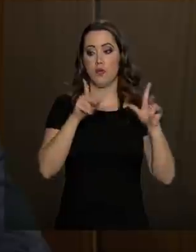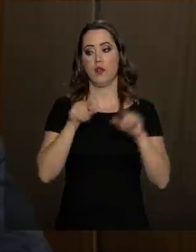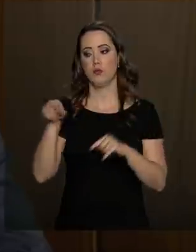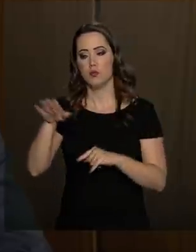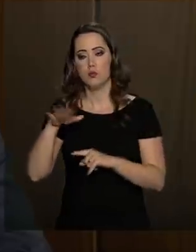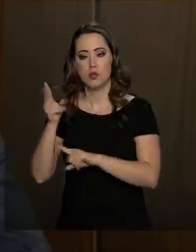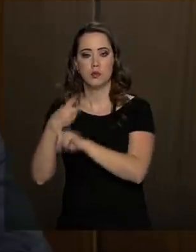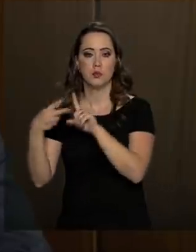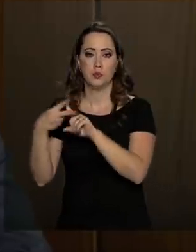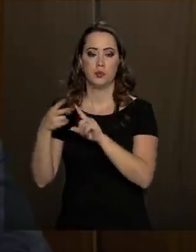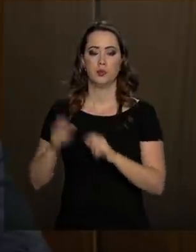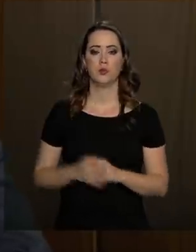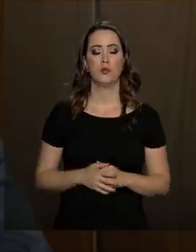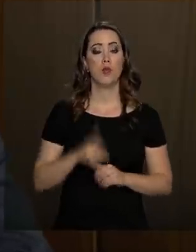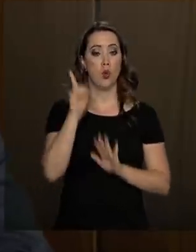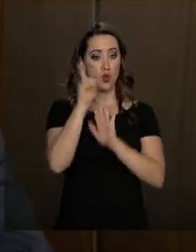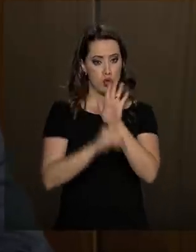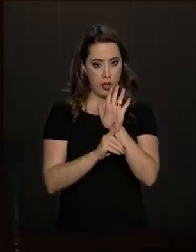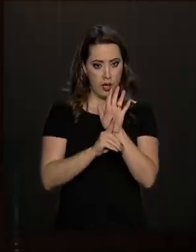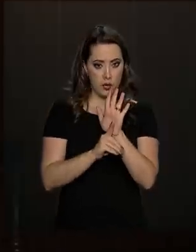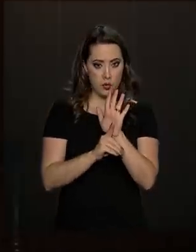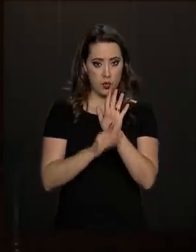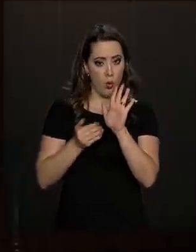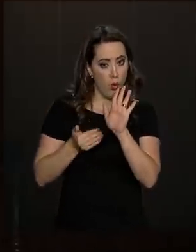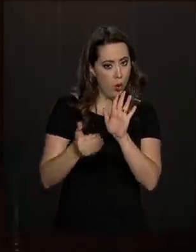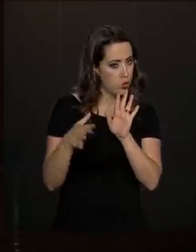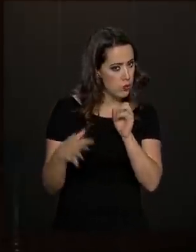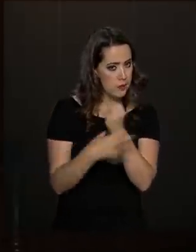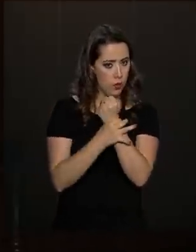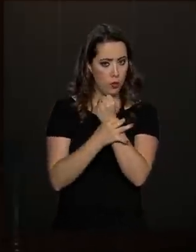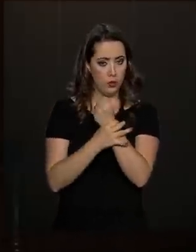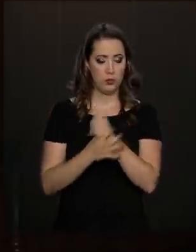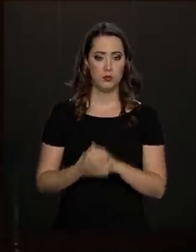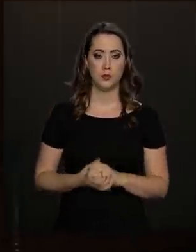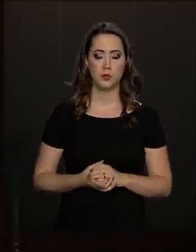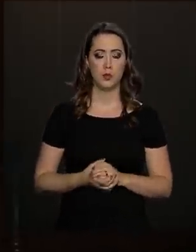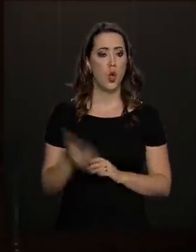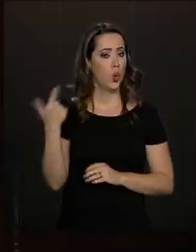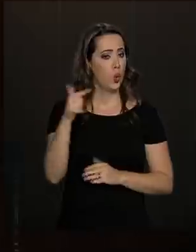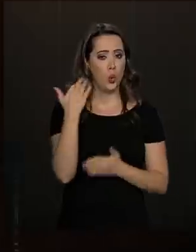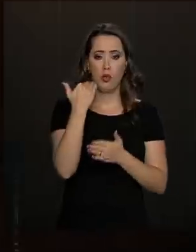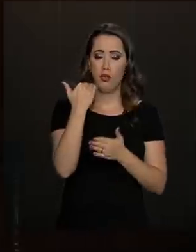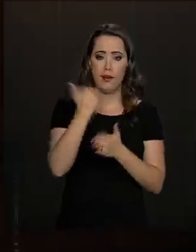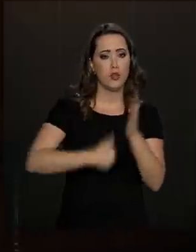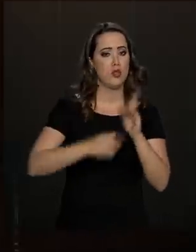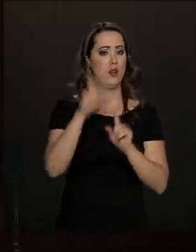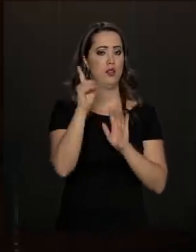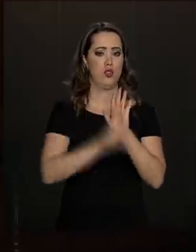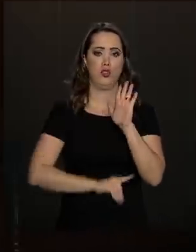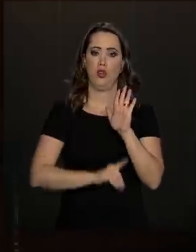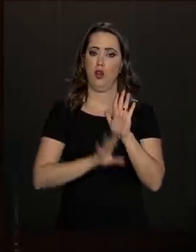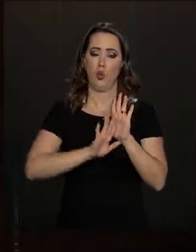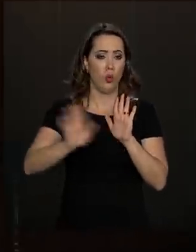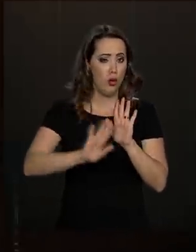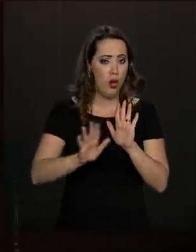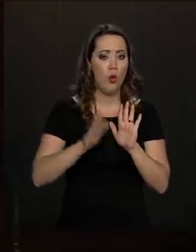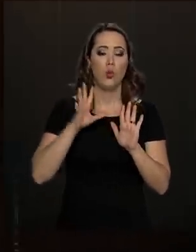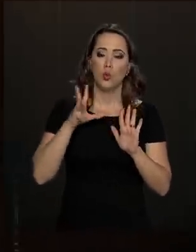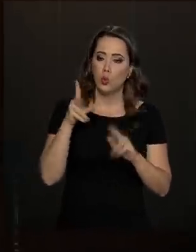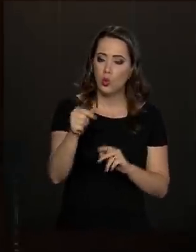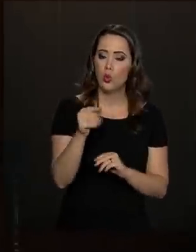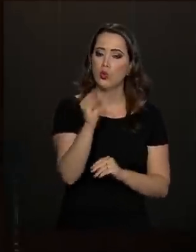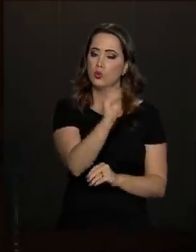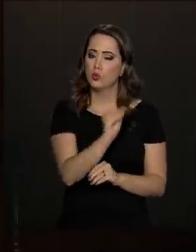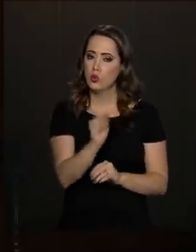Os direitos dos brasileiros serão garantidos? Nenhum dos direitos foi atingido. Nenhum dos direitos. Quer dizer, todos os direitos